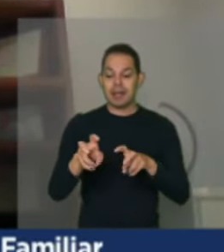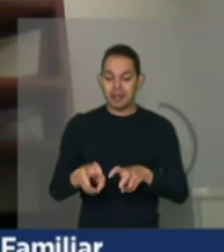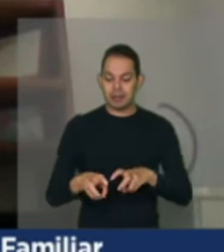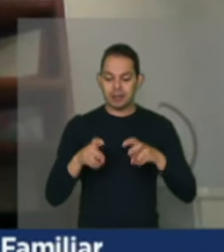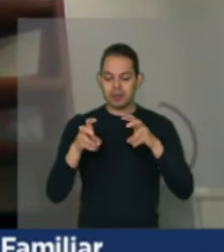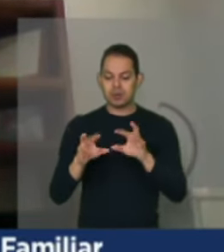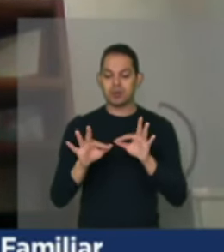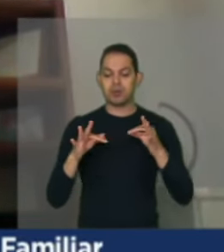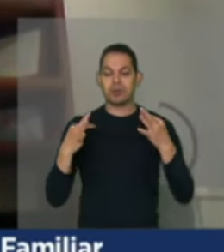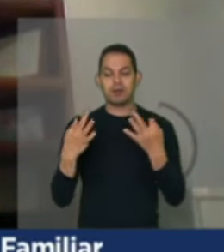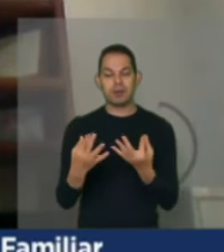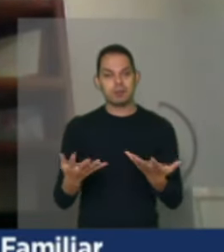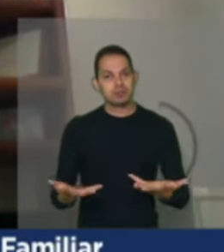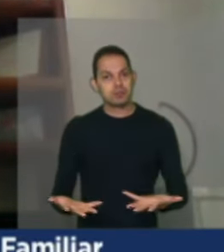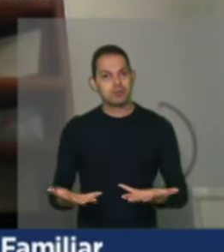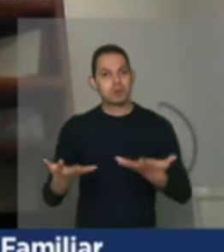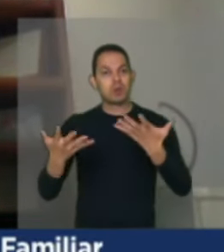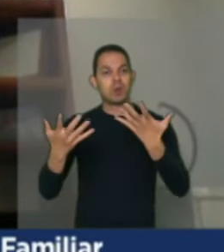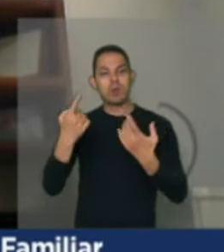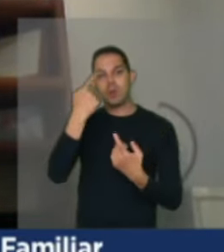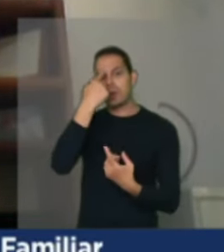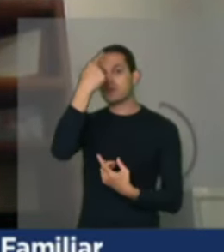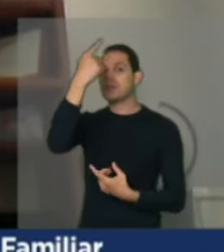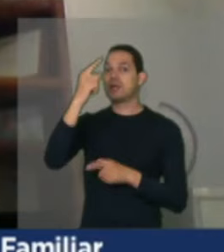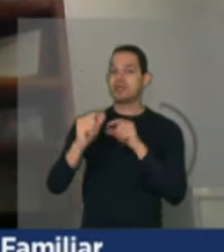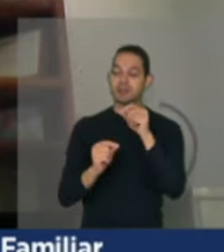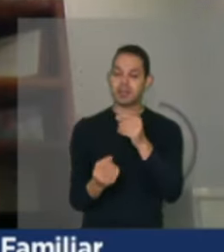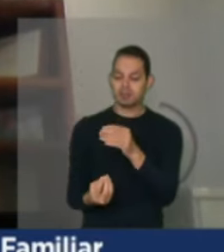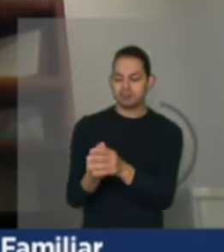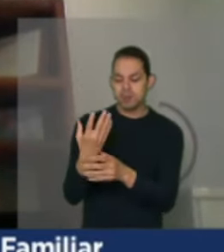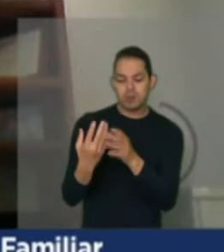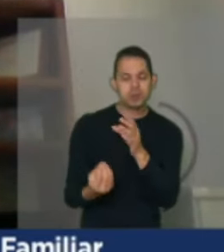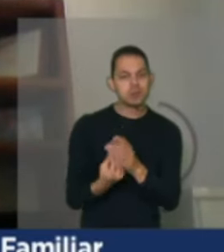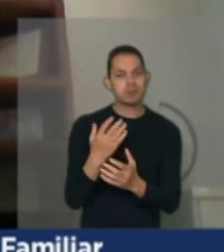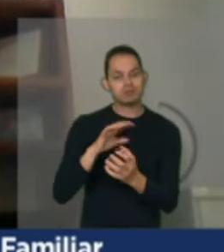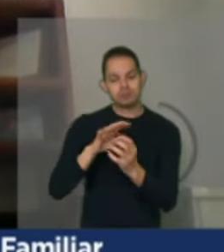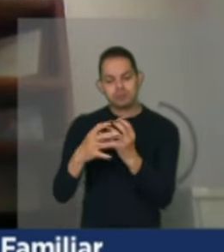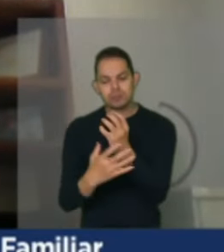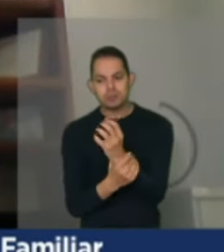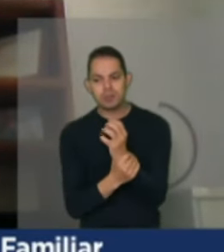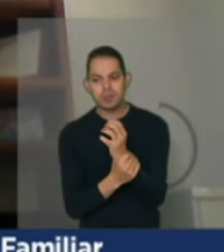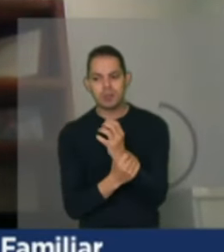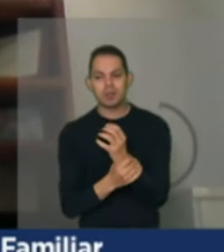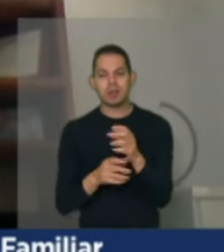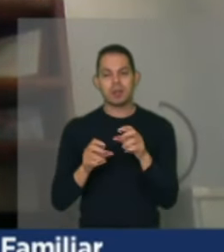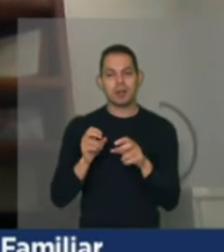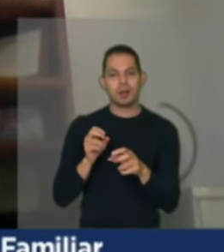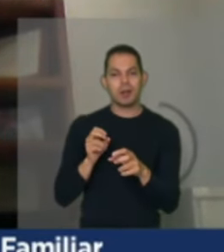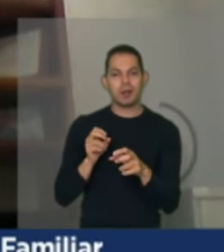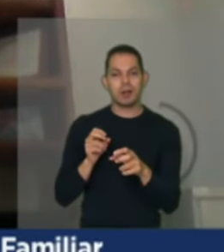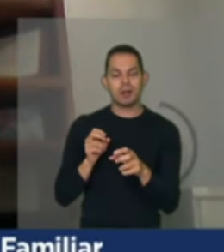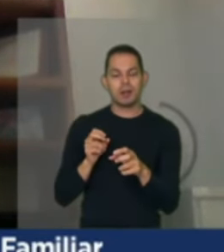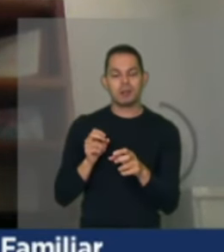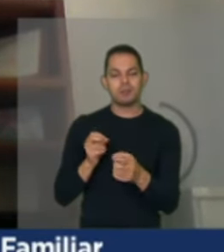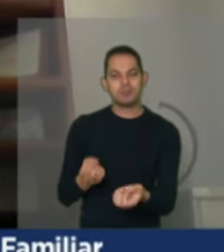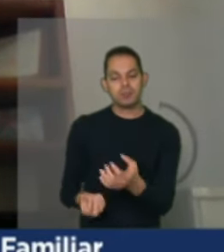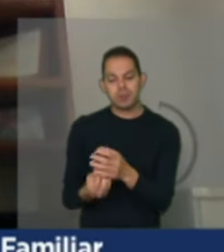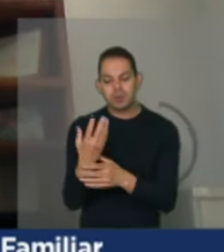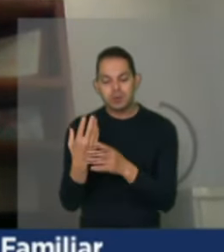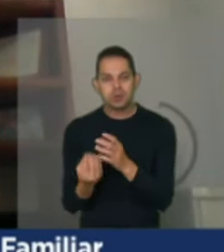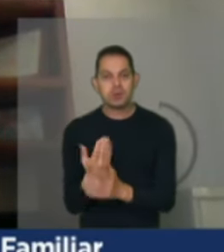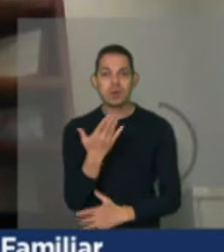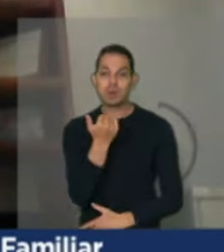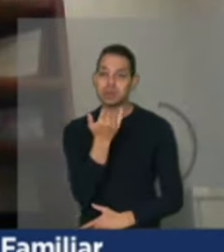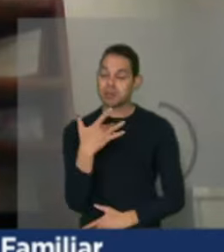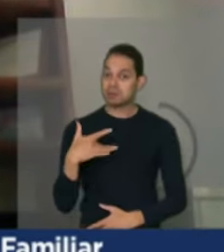vez mais é fortalecer a ideia da produção com sustentabilidade, produção com preservação, produção de alimento saudável,